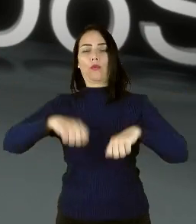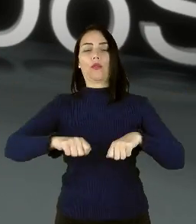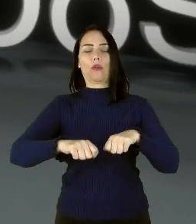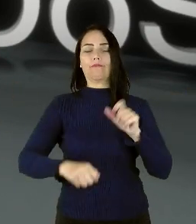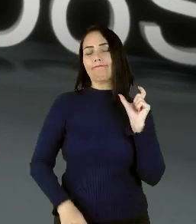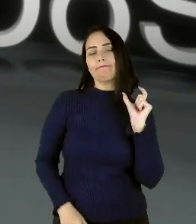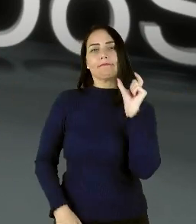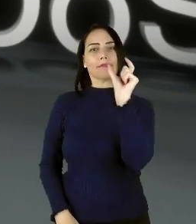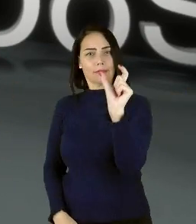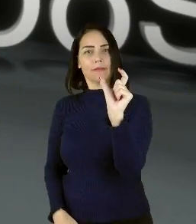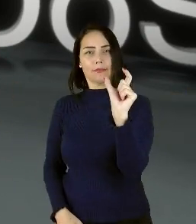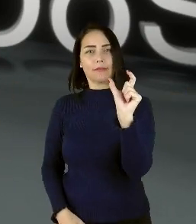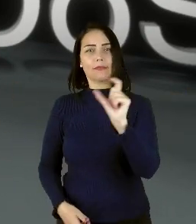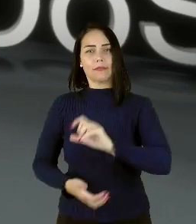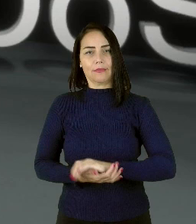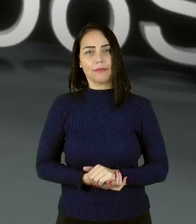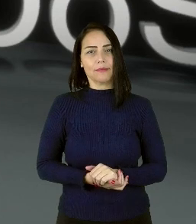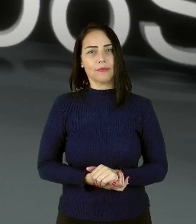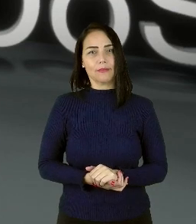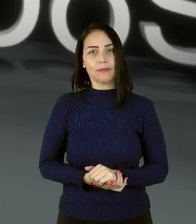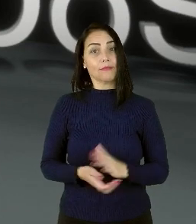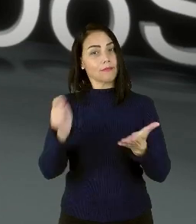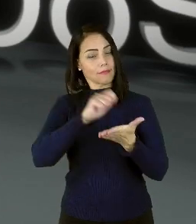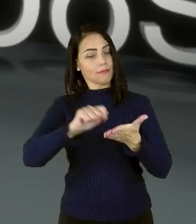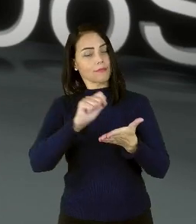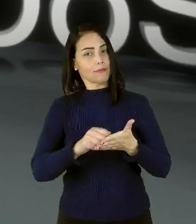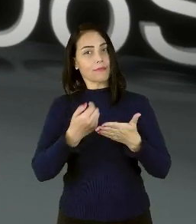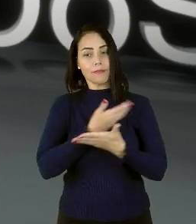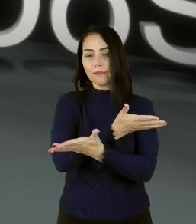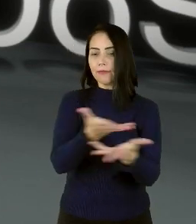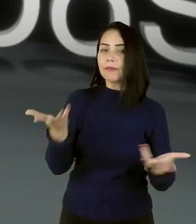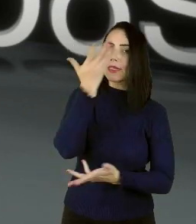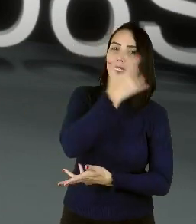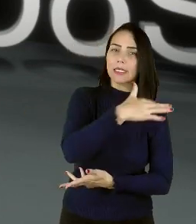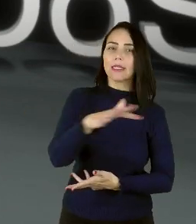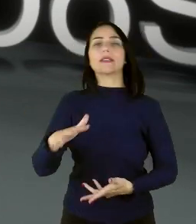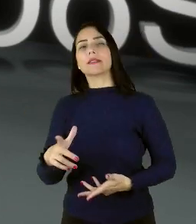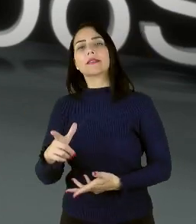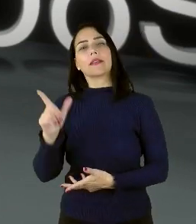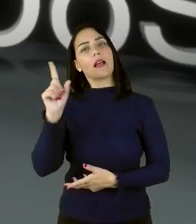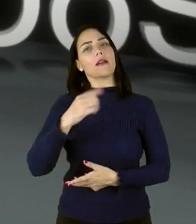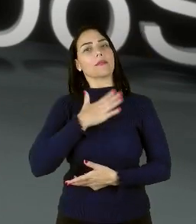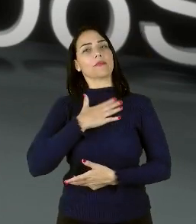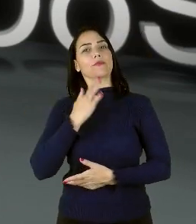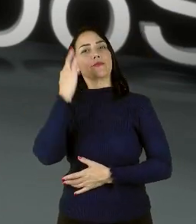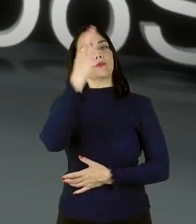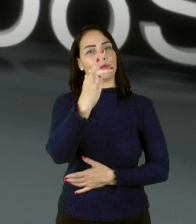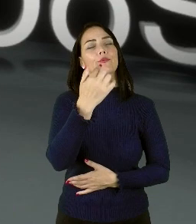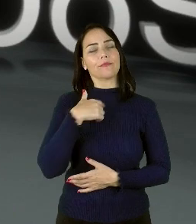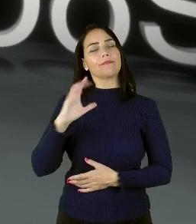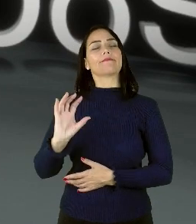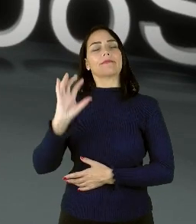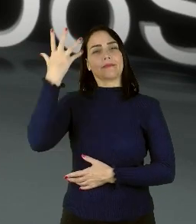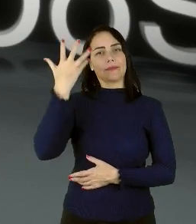dessa palavra. Maktoub, estava escrito. Essas crianças estavam em meu destino e isso